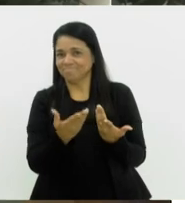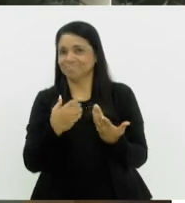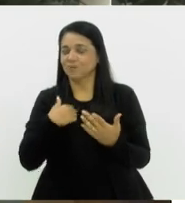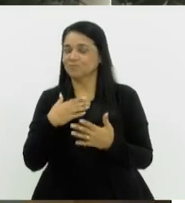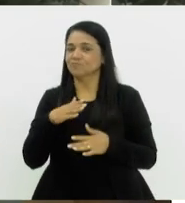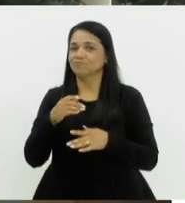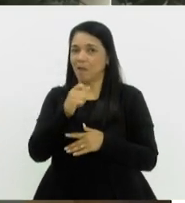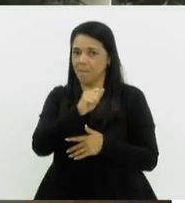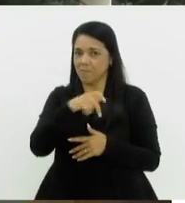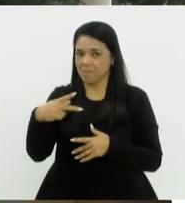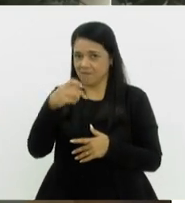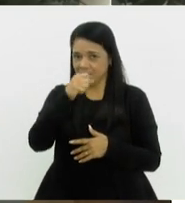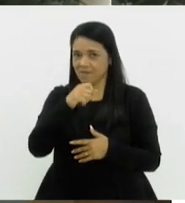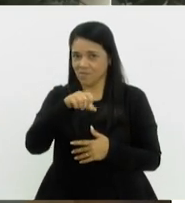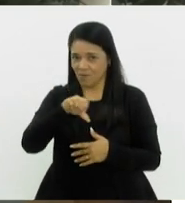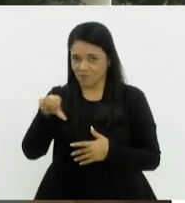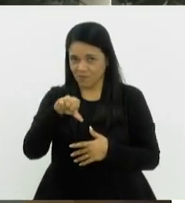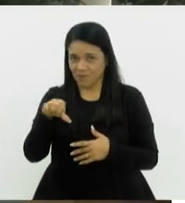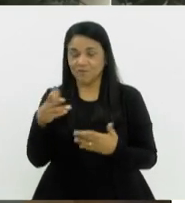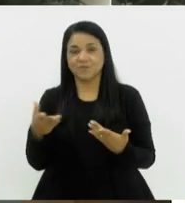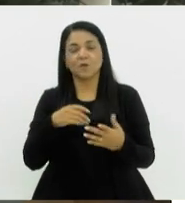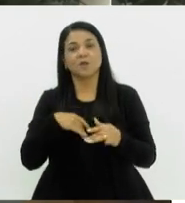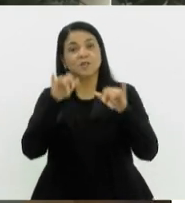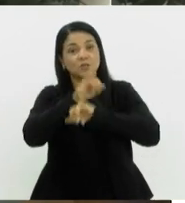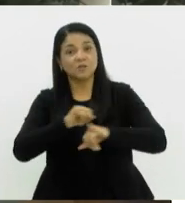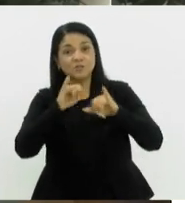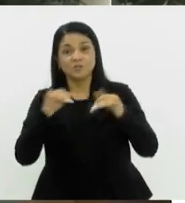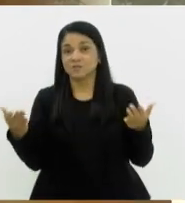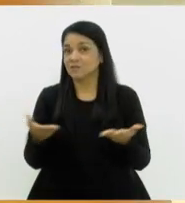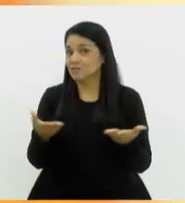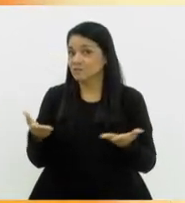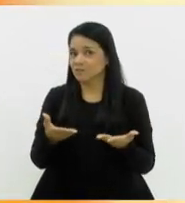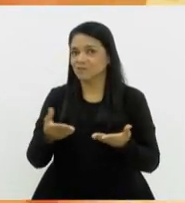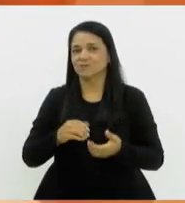Bom, vamos agora ao nosso giro de notícias de hoje.